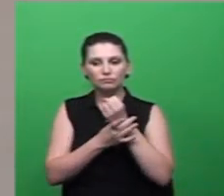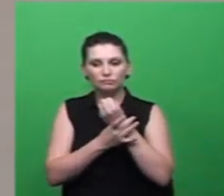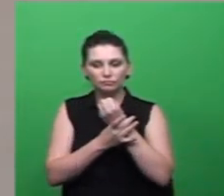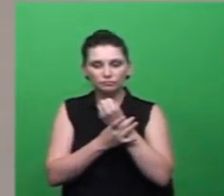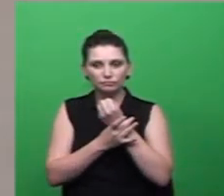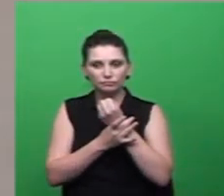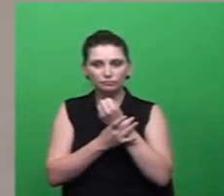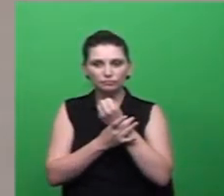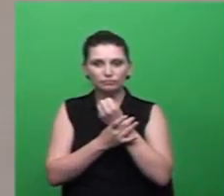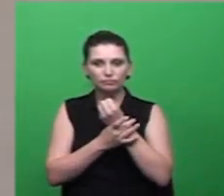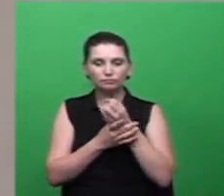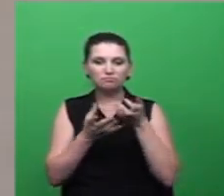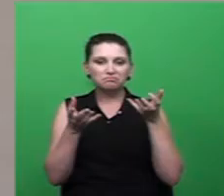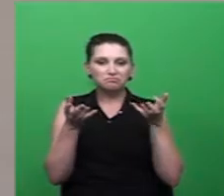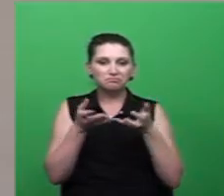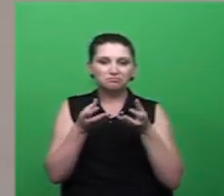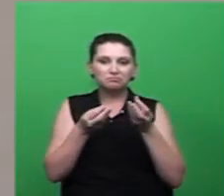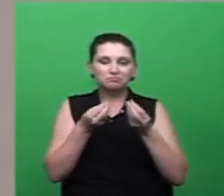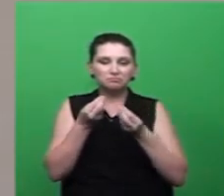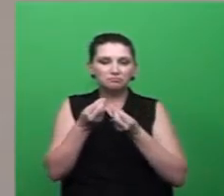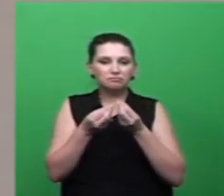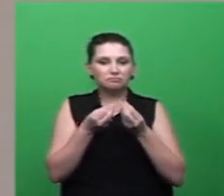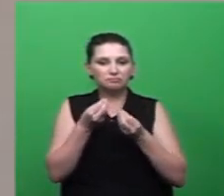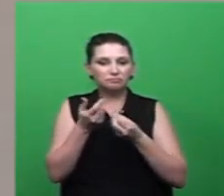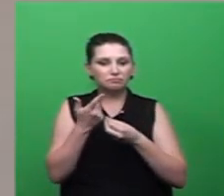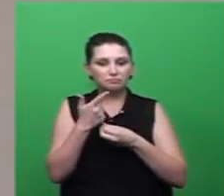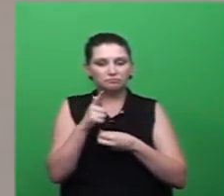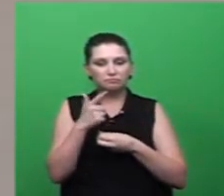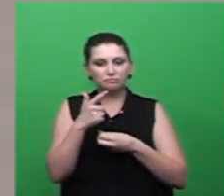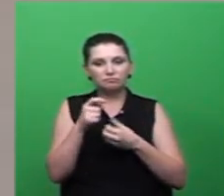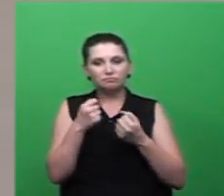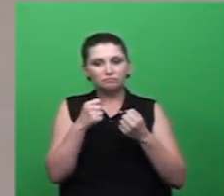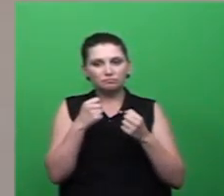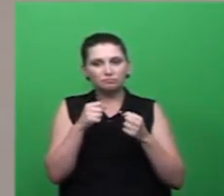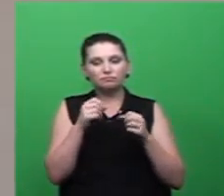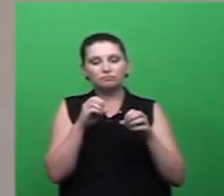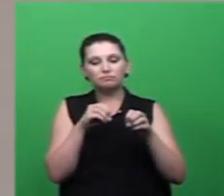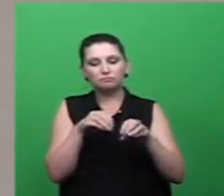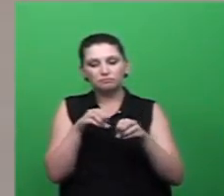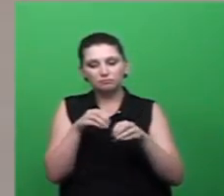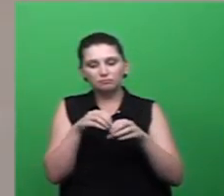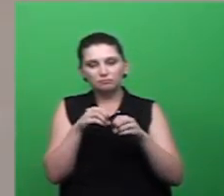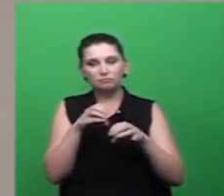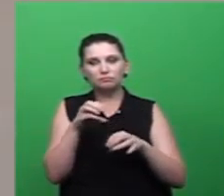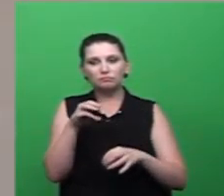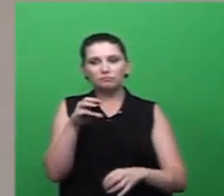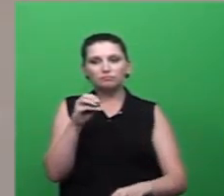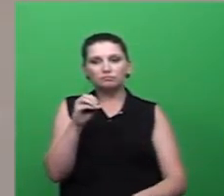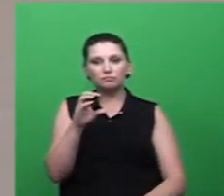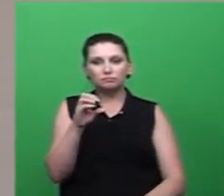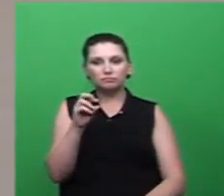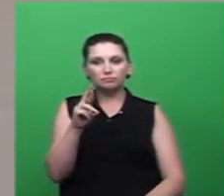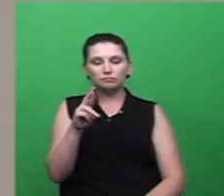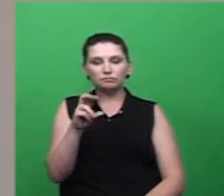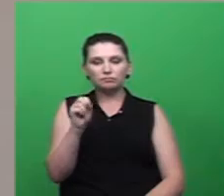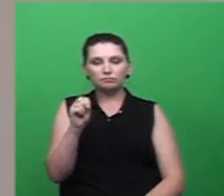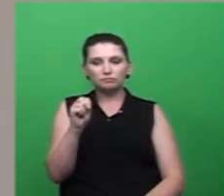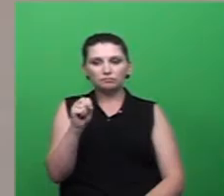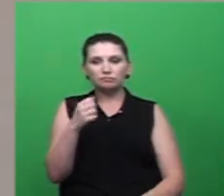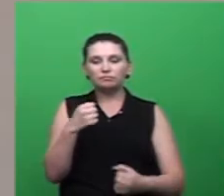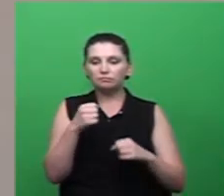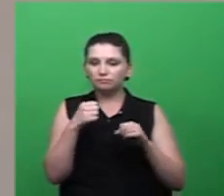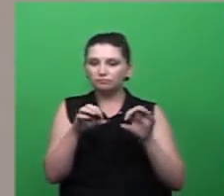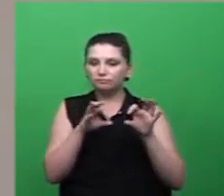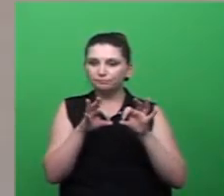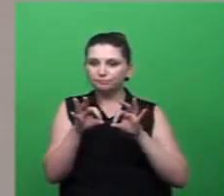nós voltarmos por segurança, e se nós não tivermos uma educação. E o Marcos Rovares está precisando, é